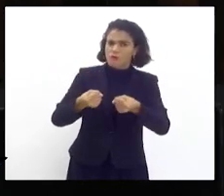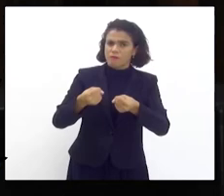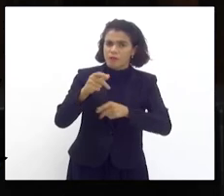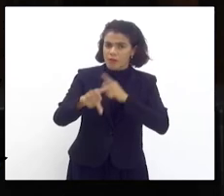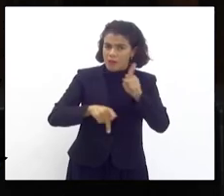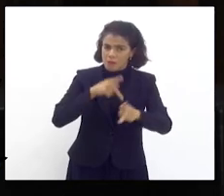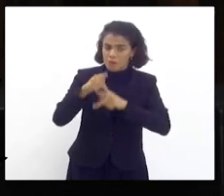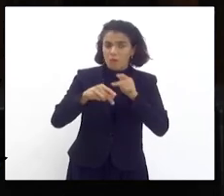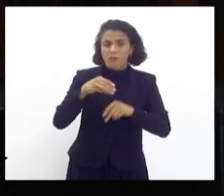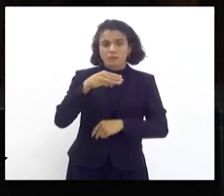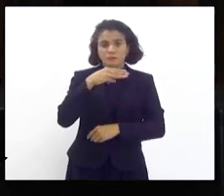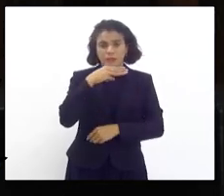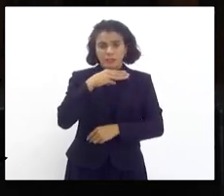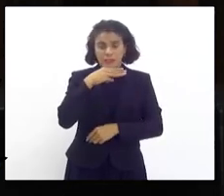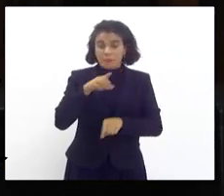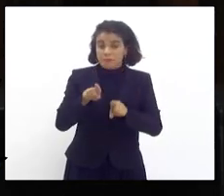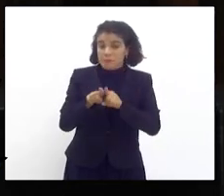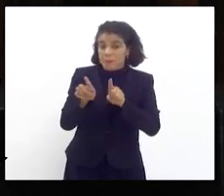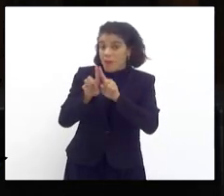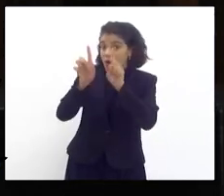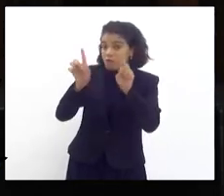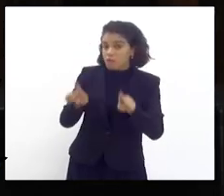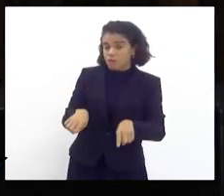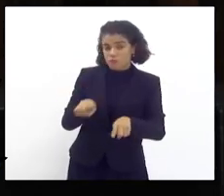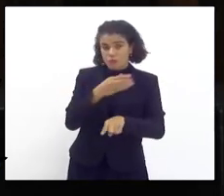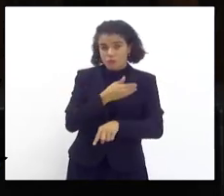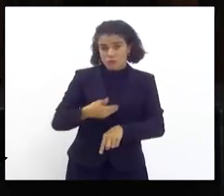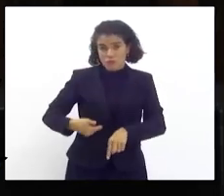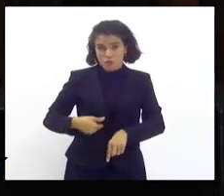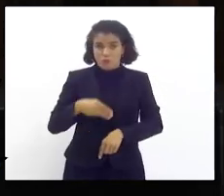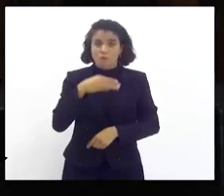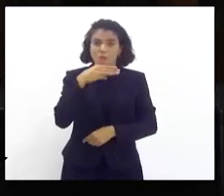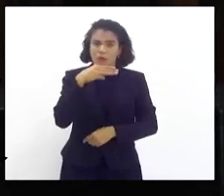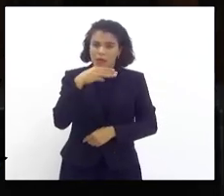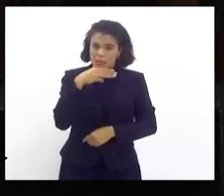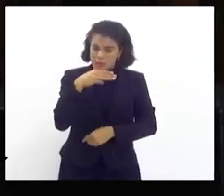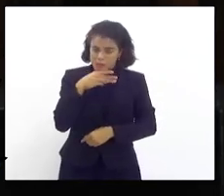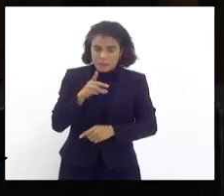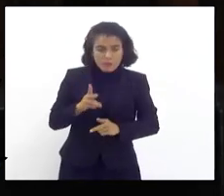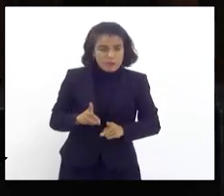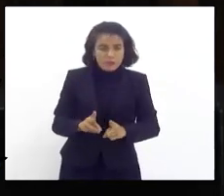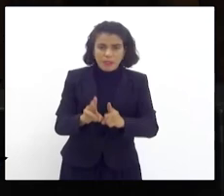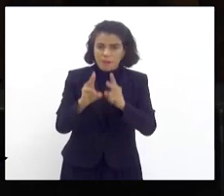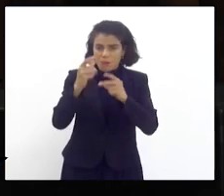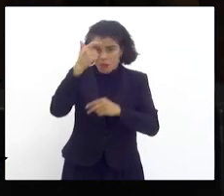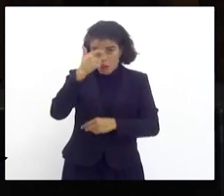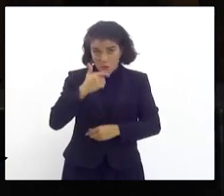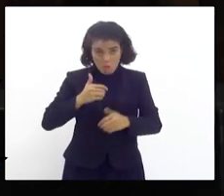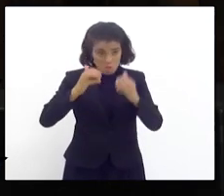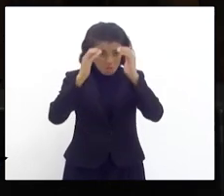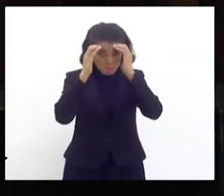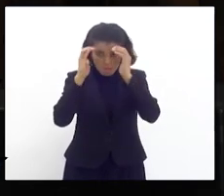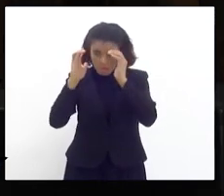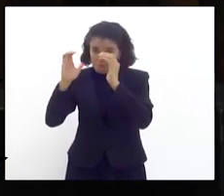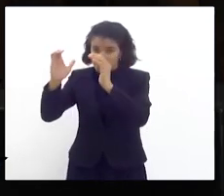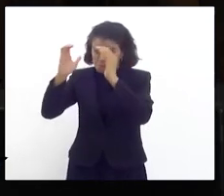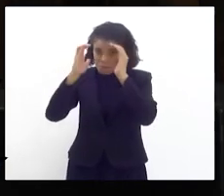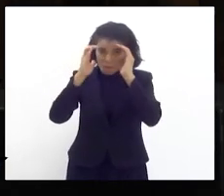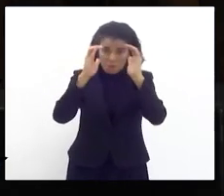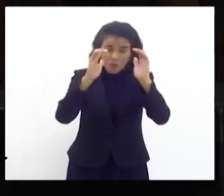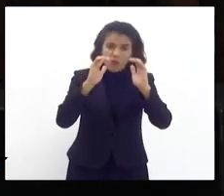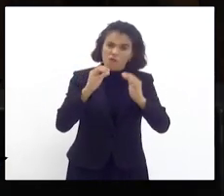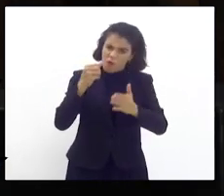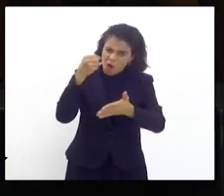população de uma gratiba, ao servidor público de uma gratiba, vocês sempre vão ter o meu respeito e sempre vou brigar por